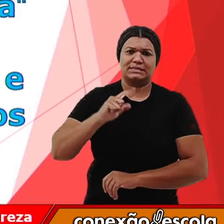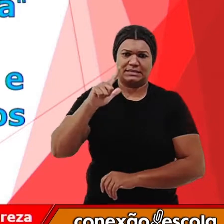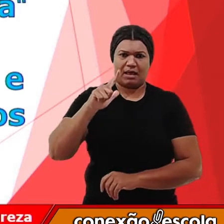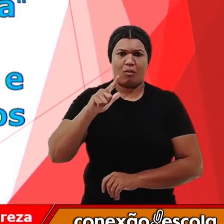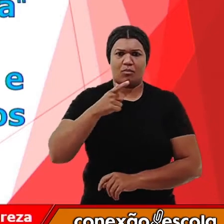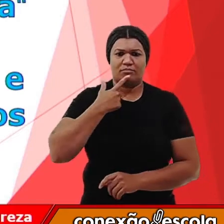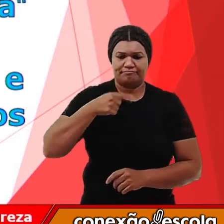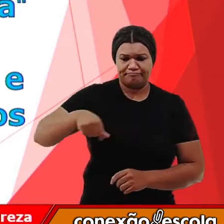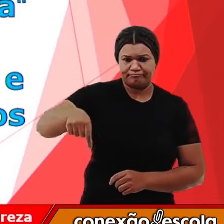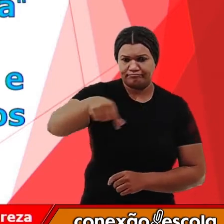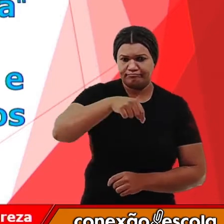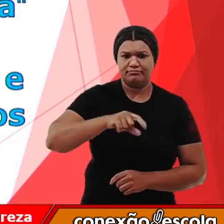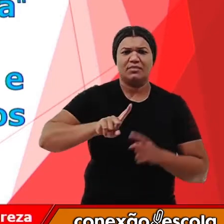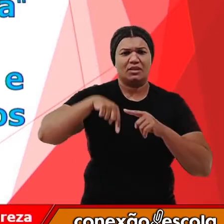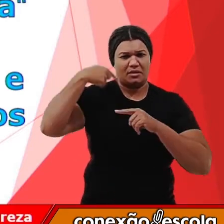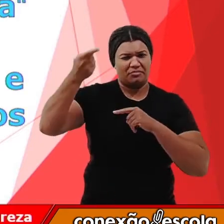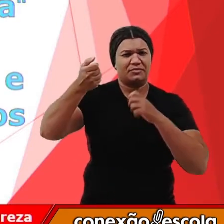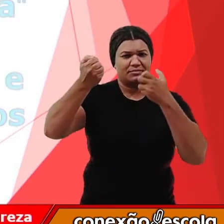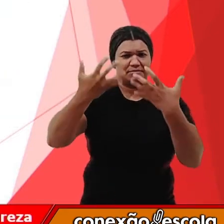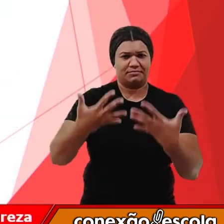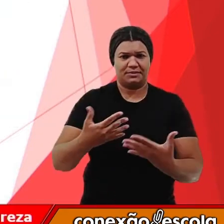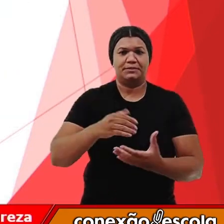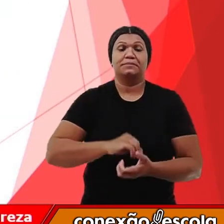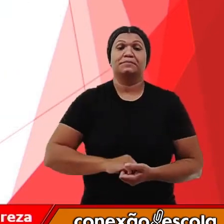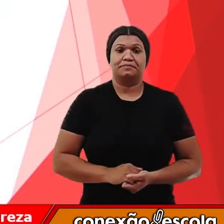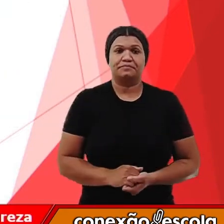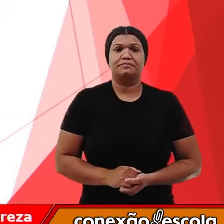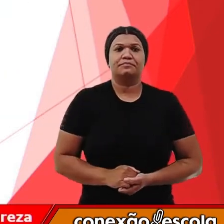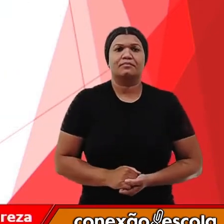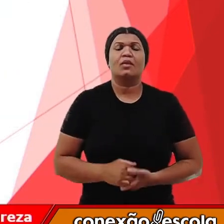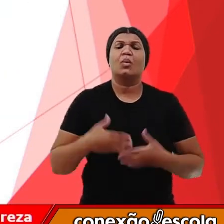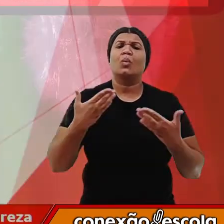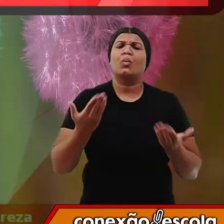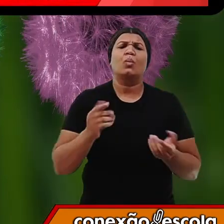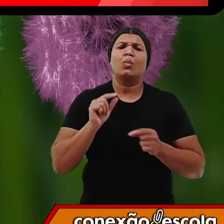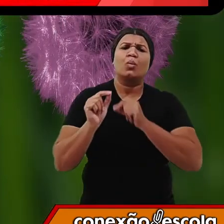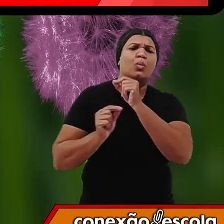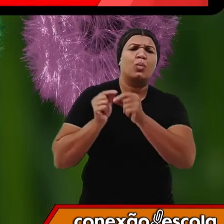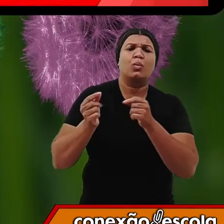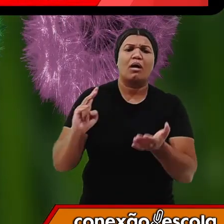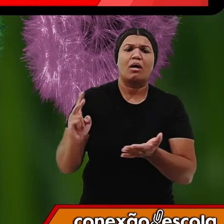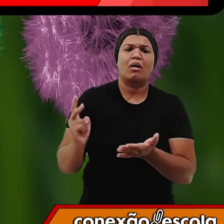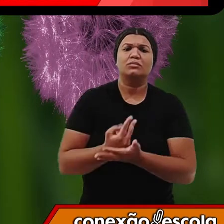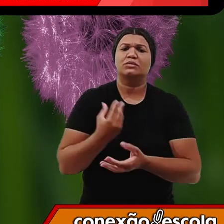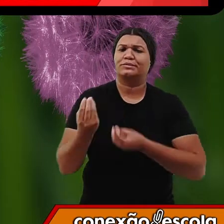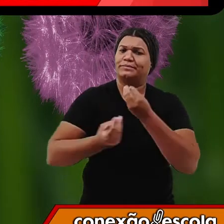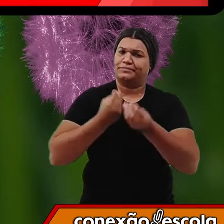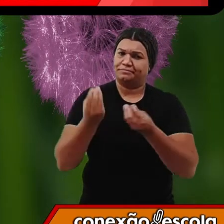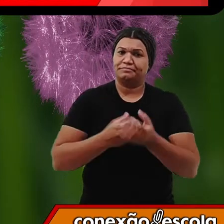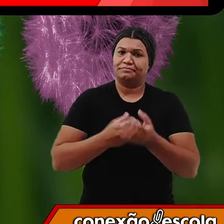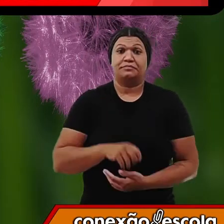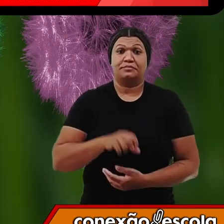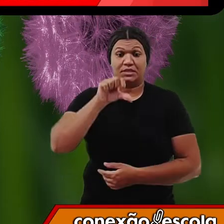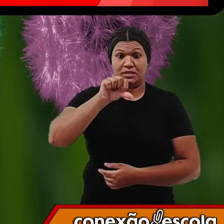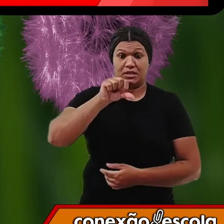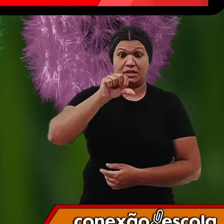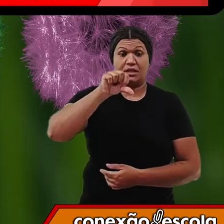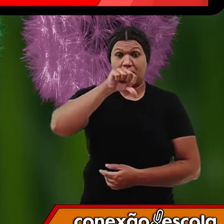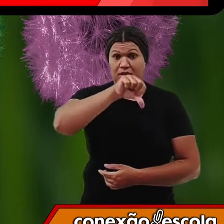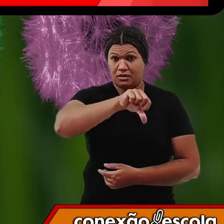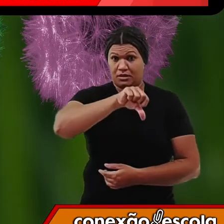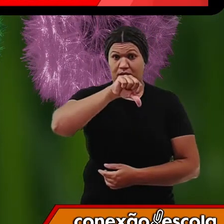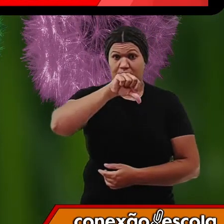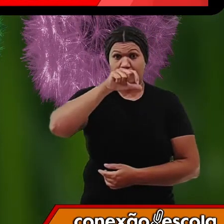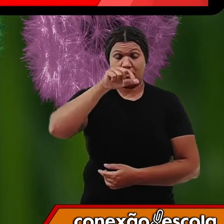A gente vai conversar sobre isso mais adiante. O que acontece, então? 79,5%